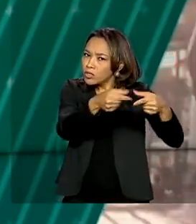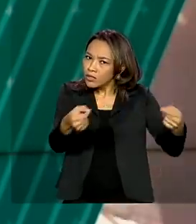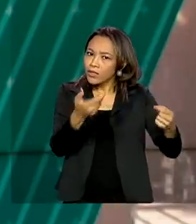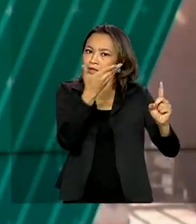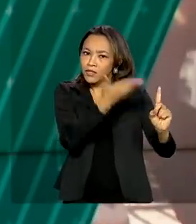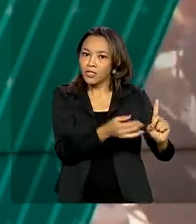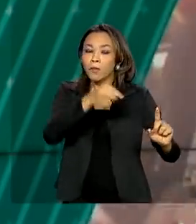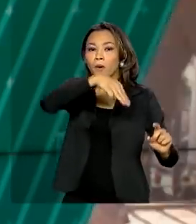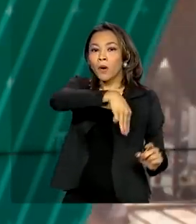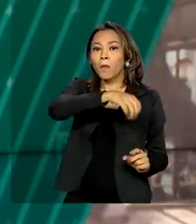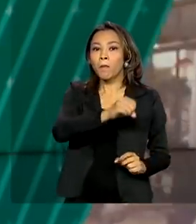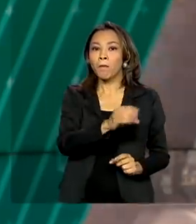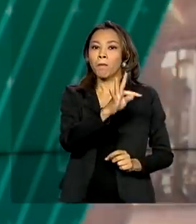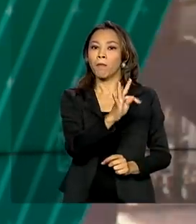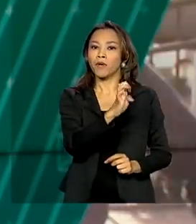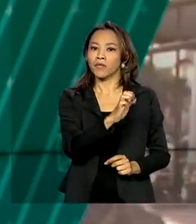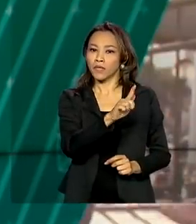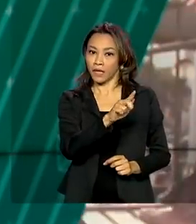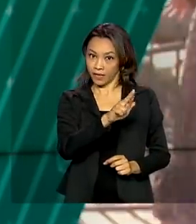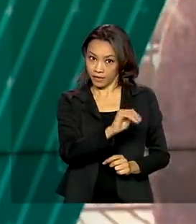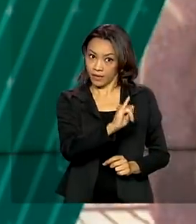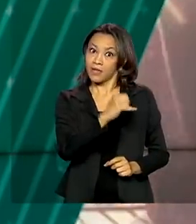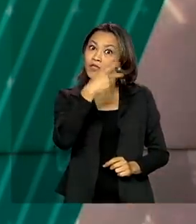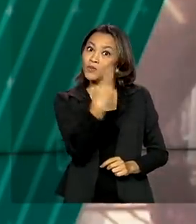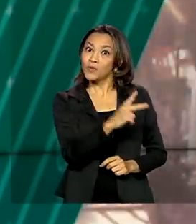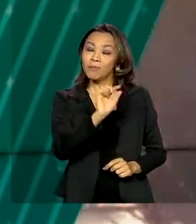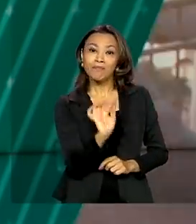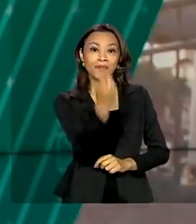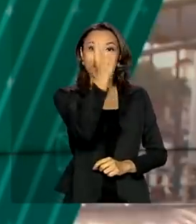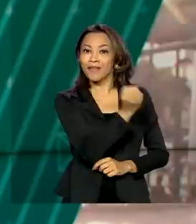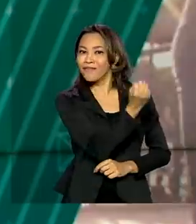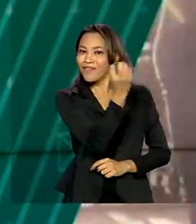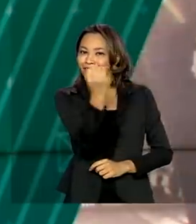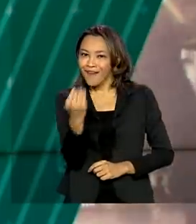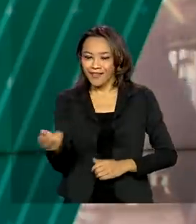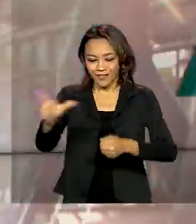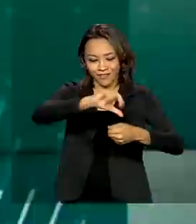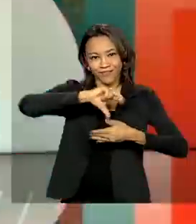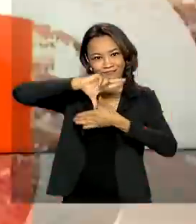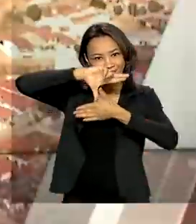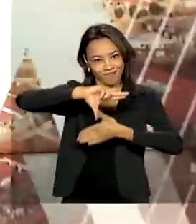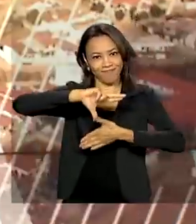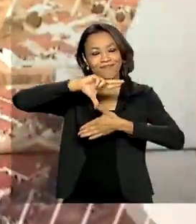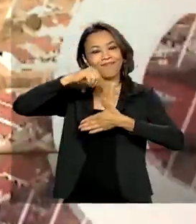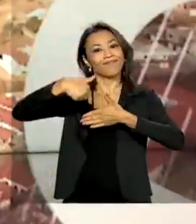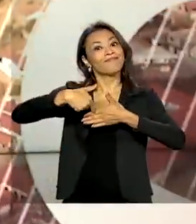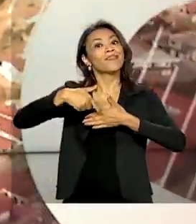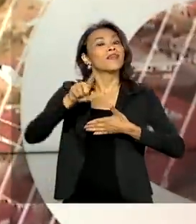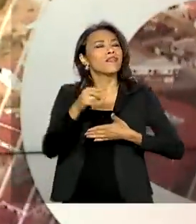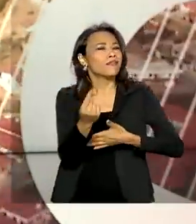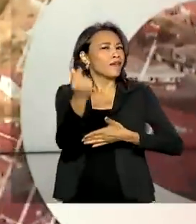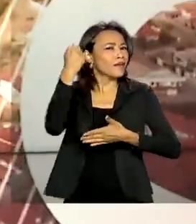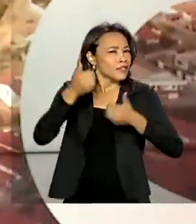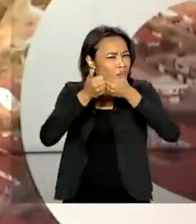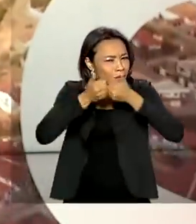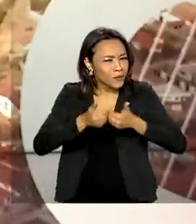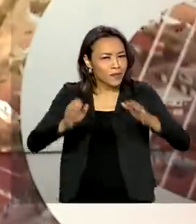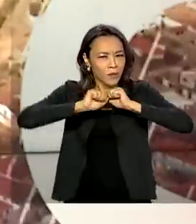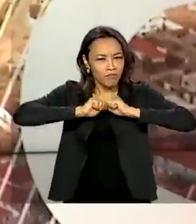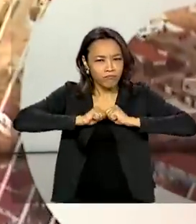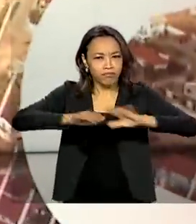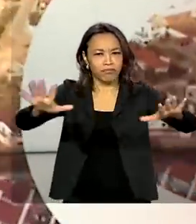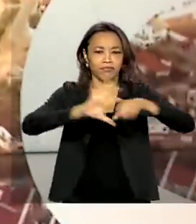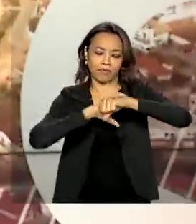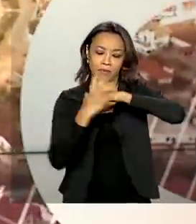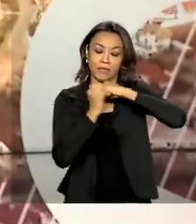Motegi Toshimitsu. É a primeira viagem à América Latina realizada por um chanceler japonês desde o início da pandemia.